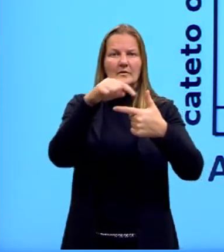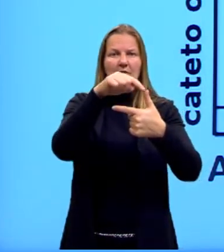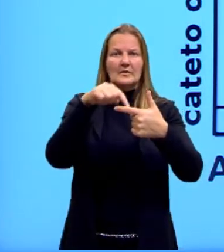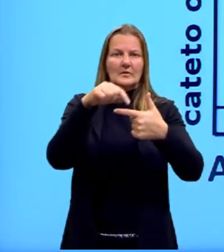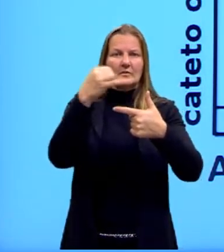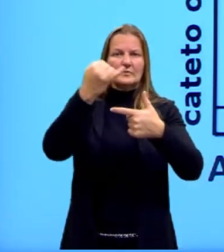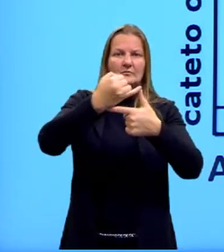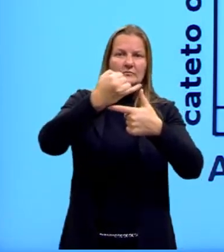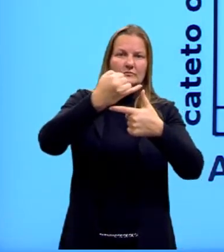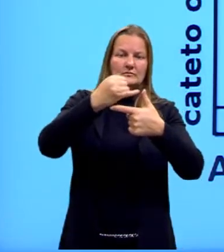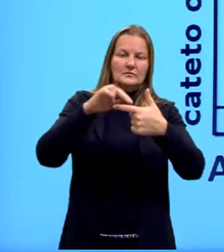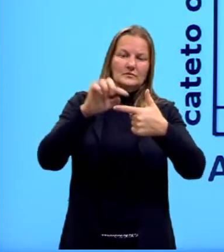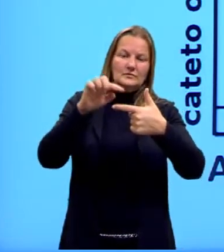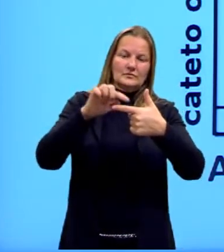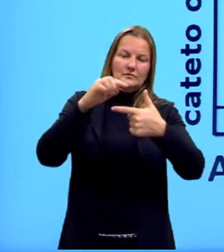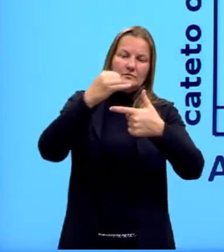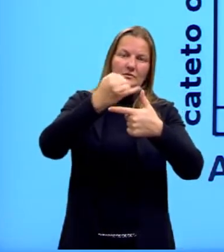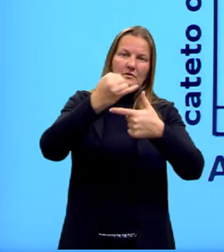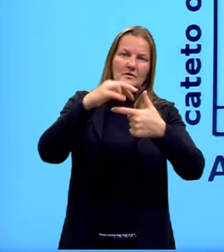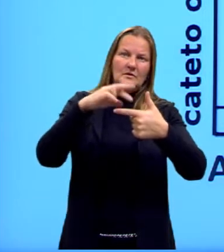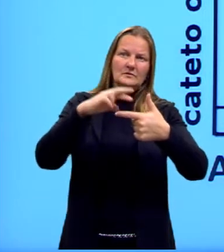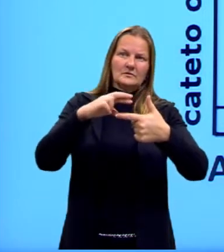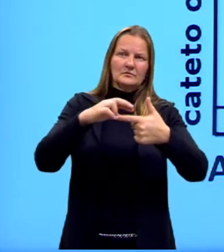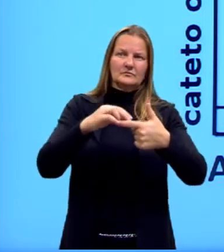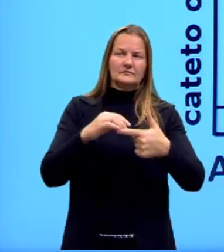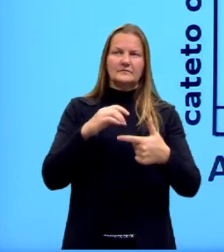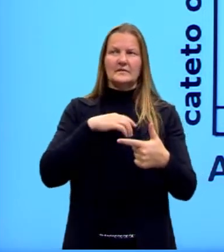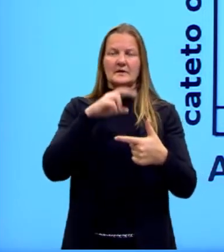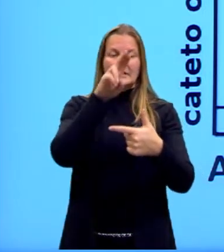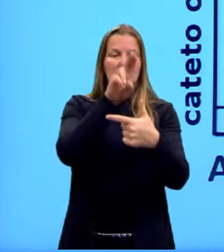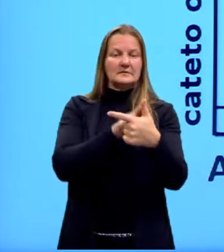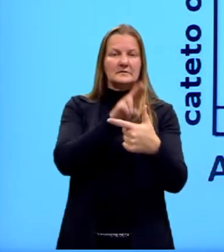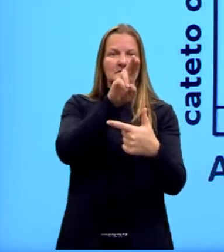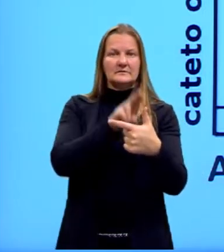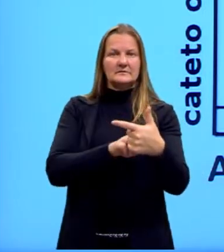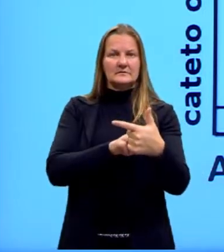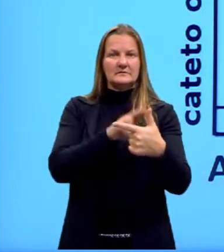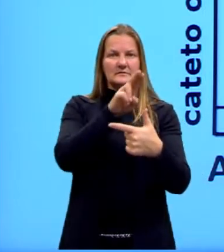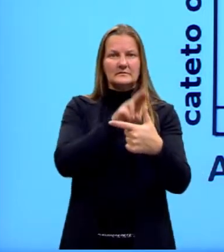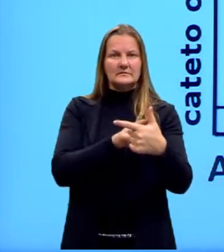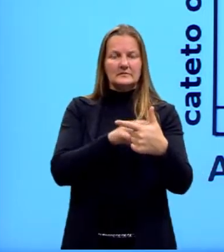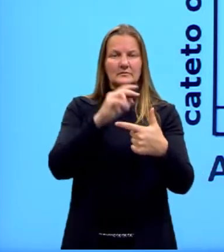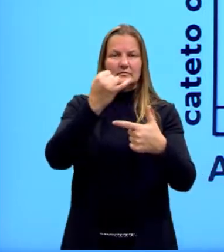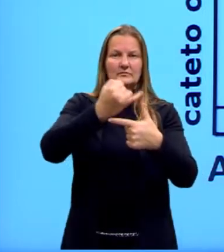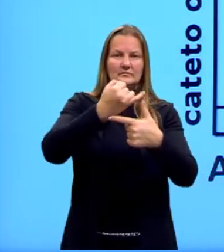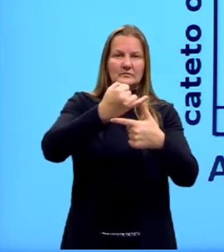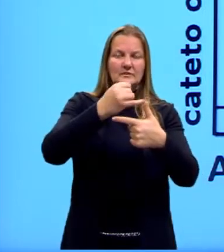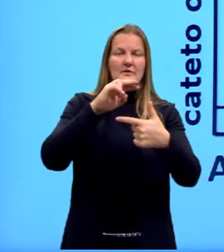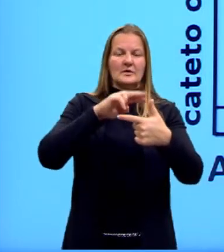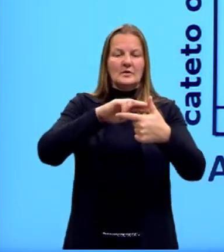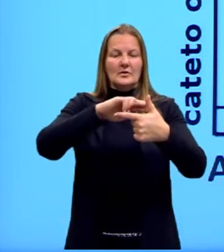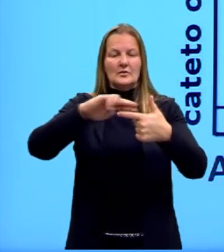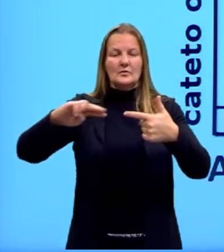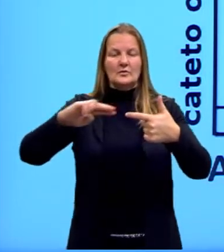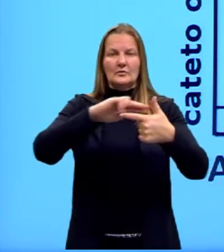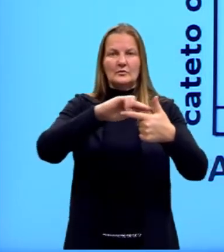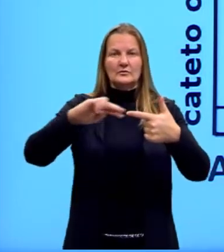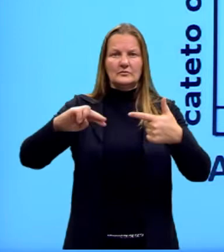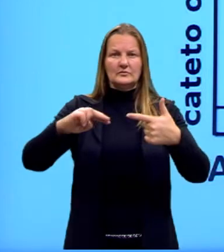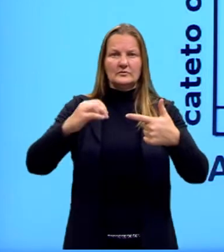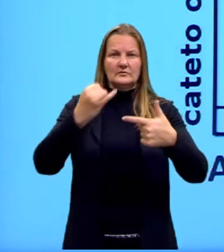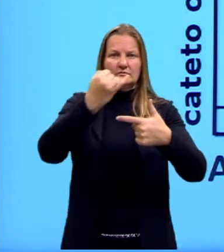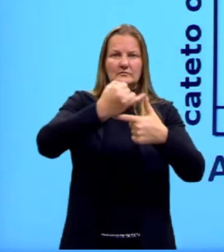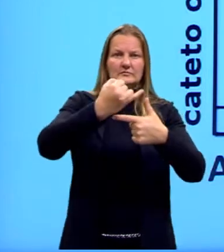hipotenusa, tá? Então, seno, cateto oposto por hipotenusa. Cosseno, cateto